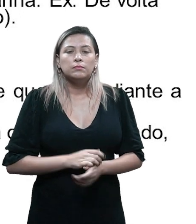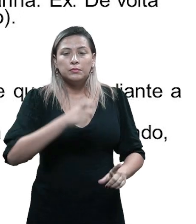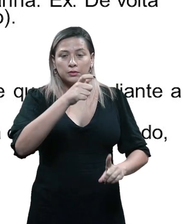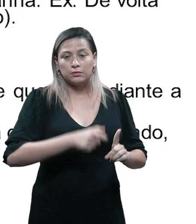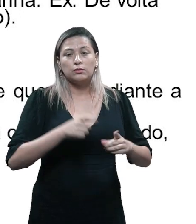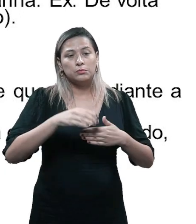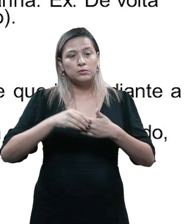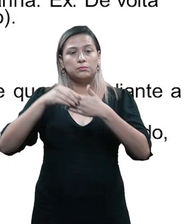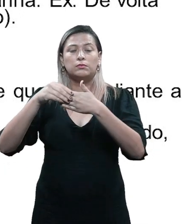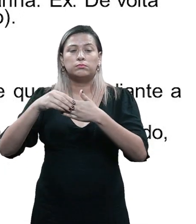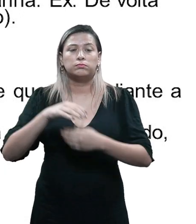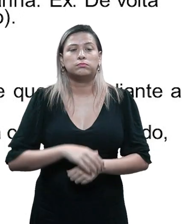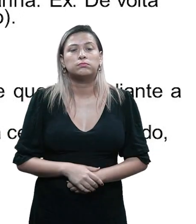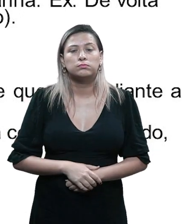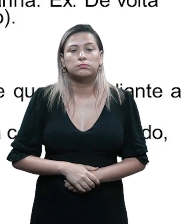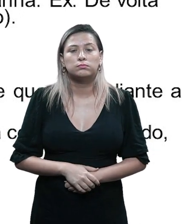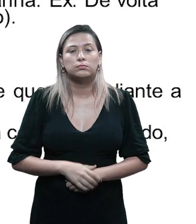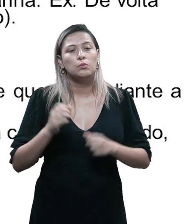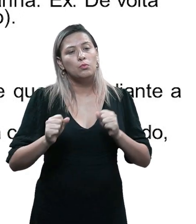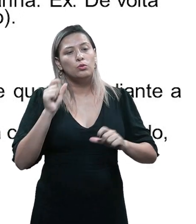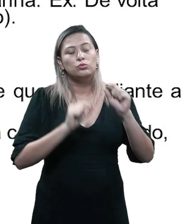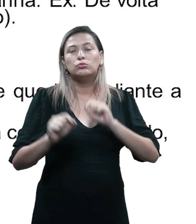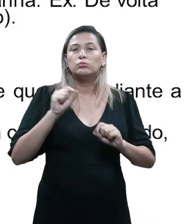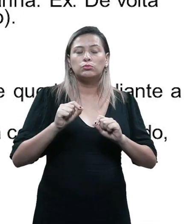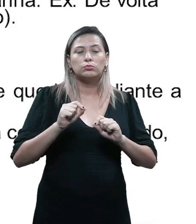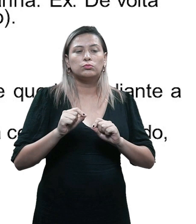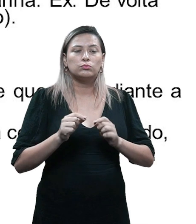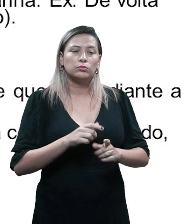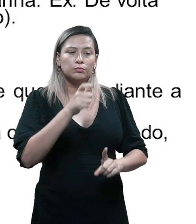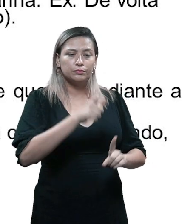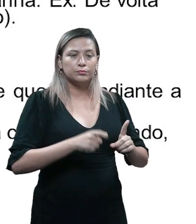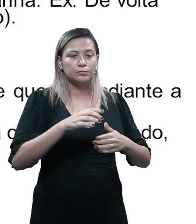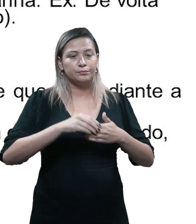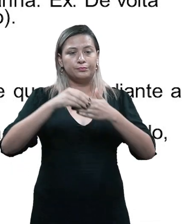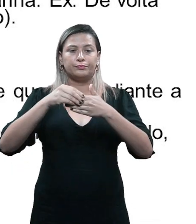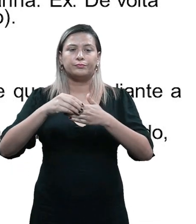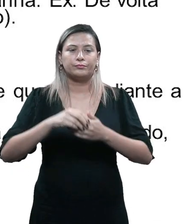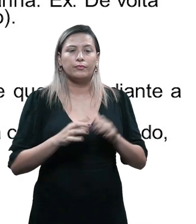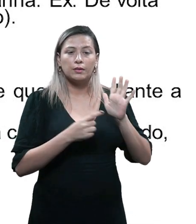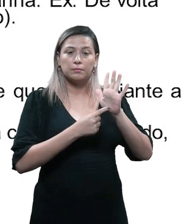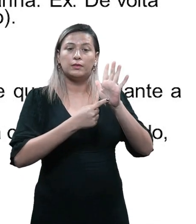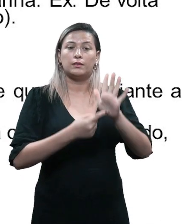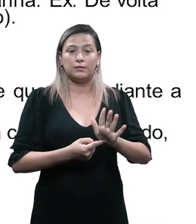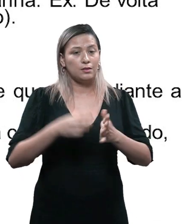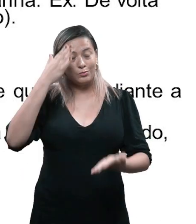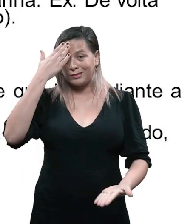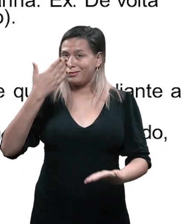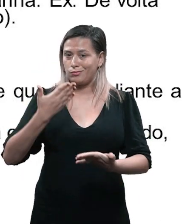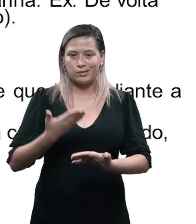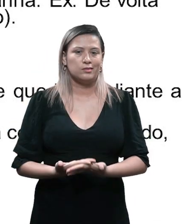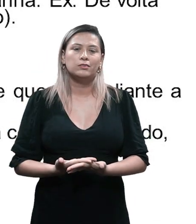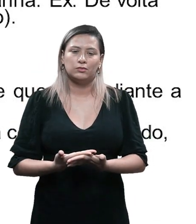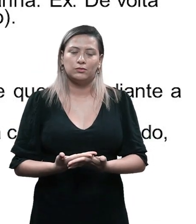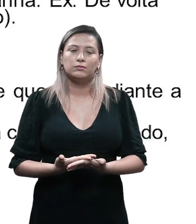é a fazer com que um personagem principal, que pode ser o protagonista, manifeste a descrença partilhada